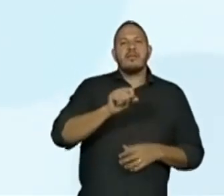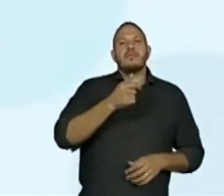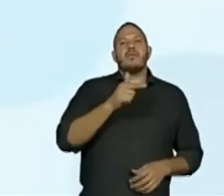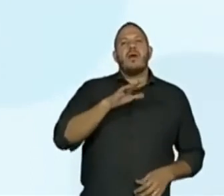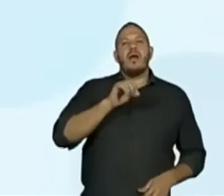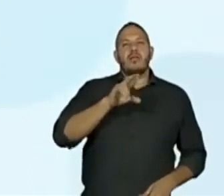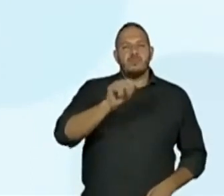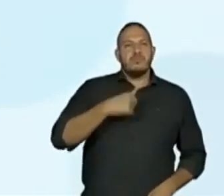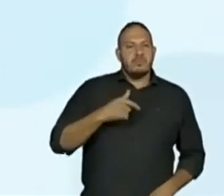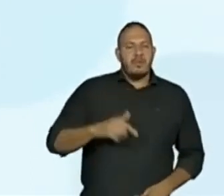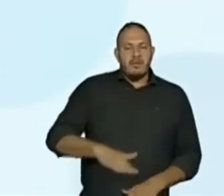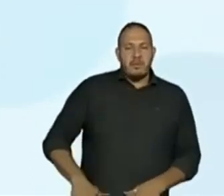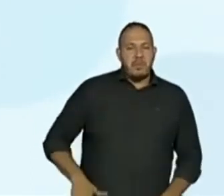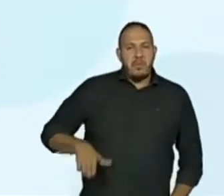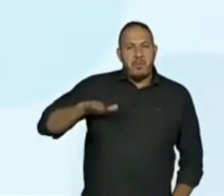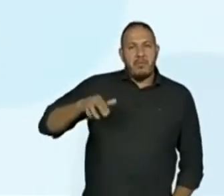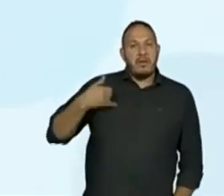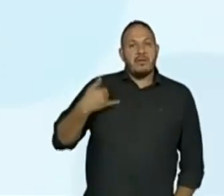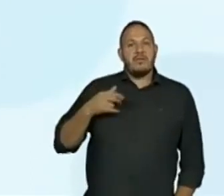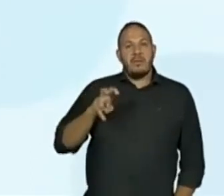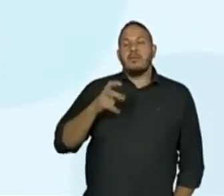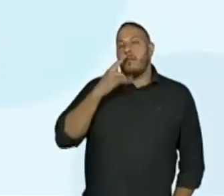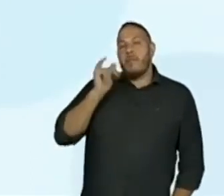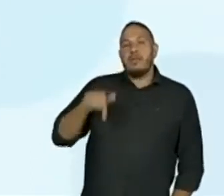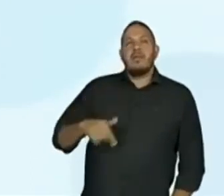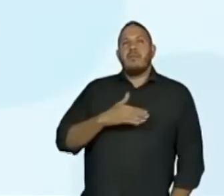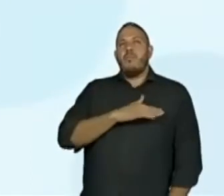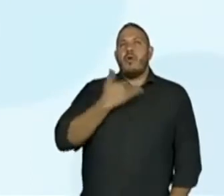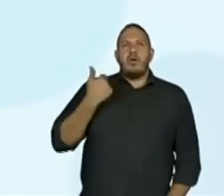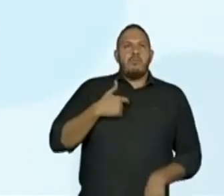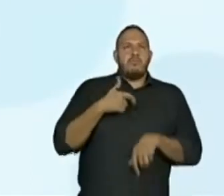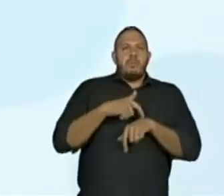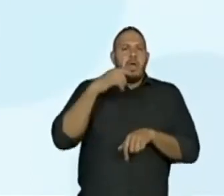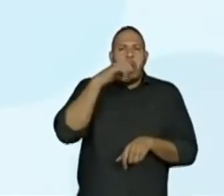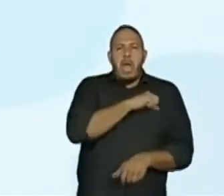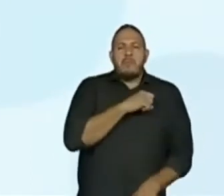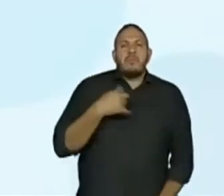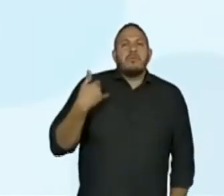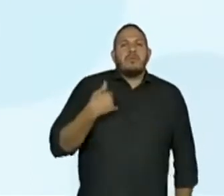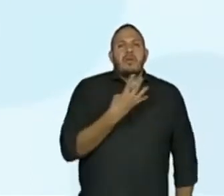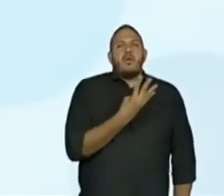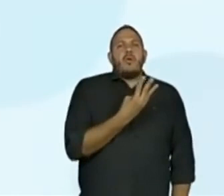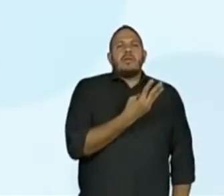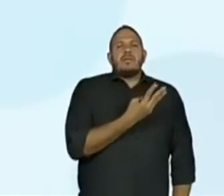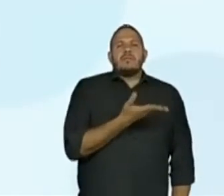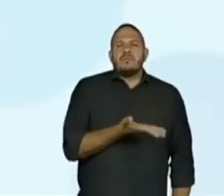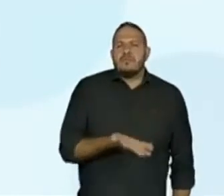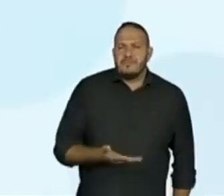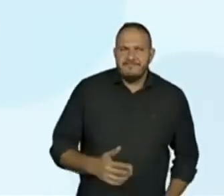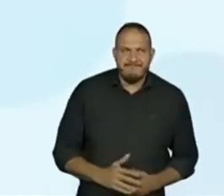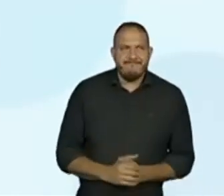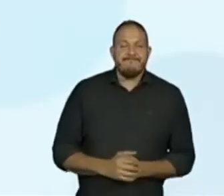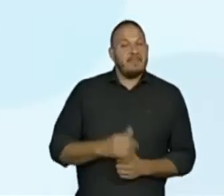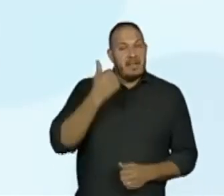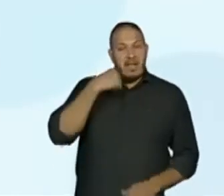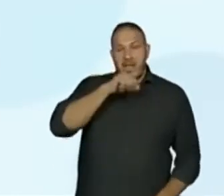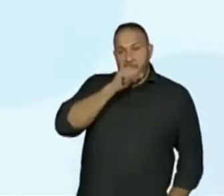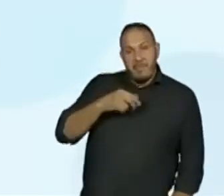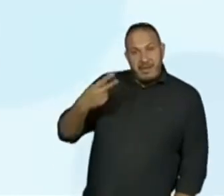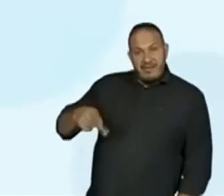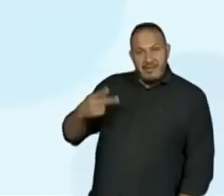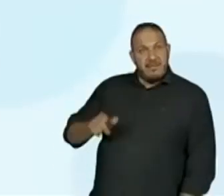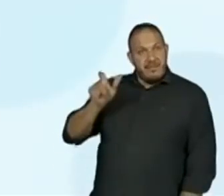até os cinco anos, quando o pai falece precocemente aos 43 anos. A mãe de Fernando